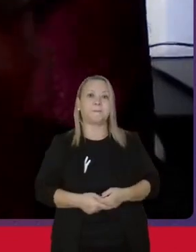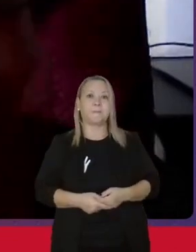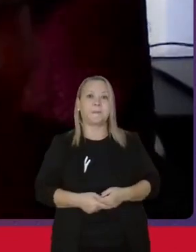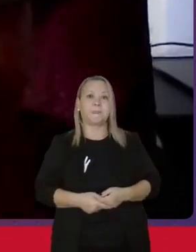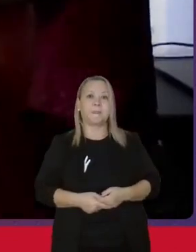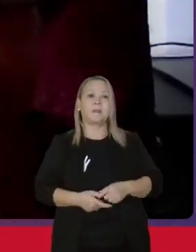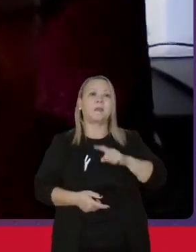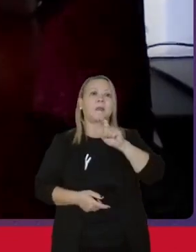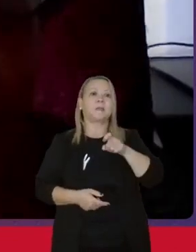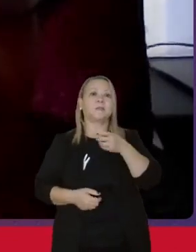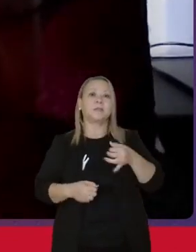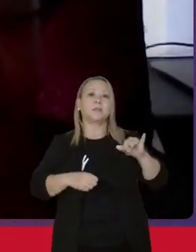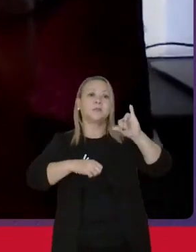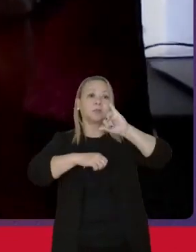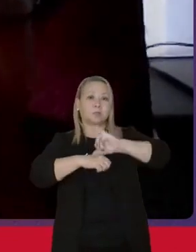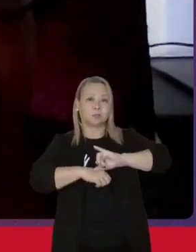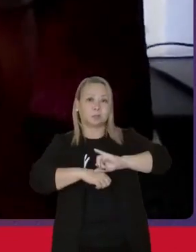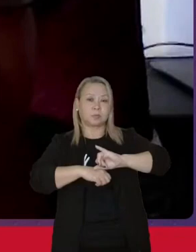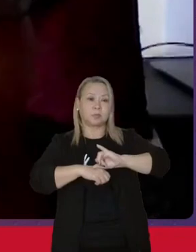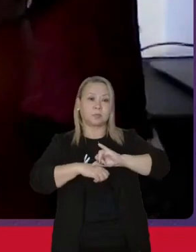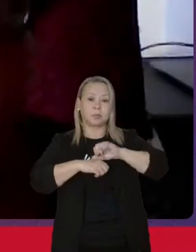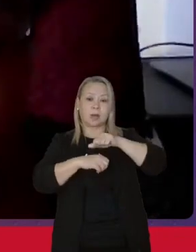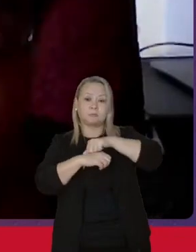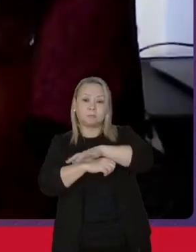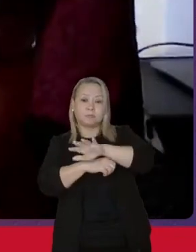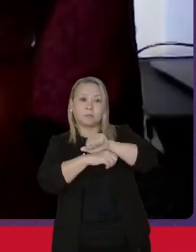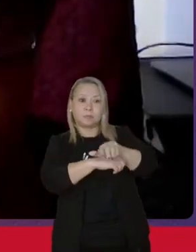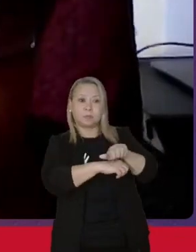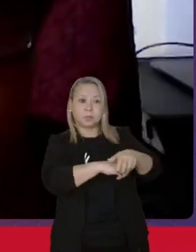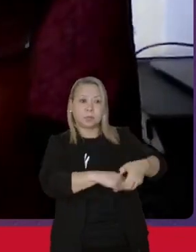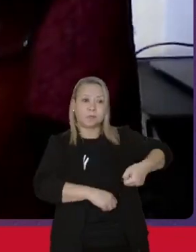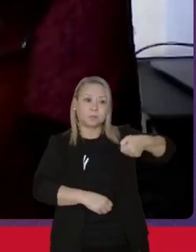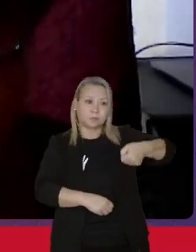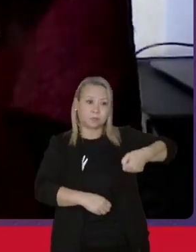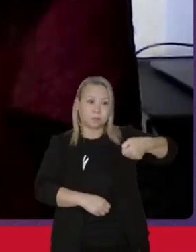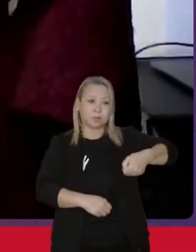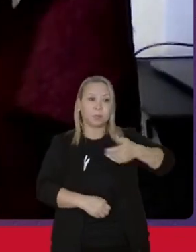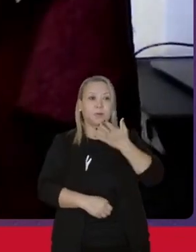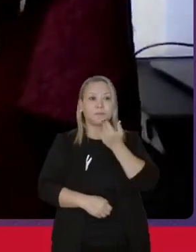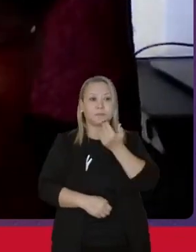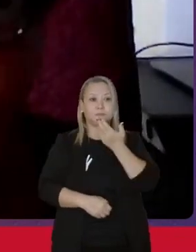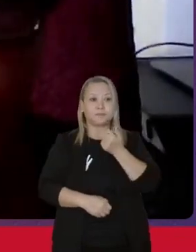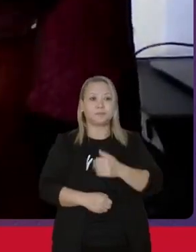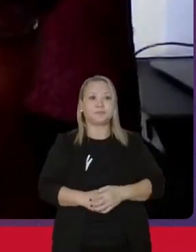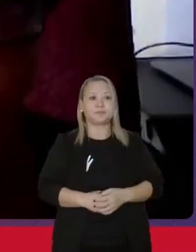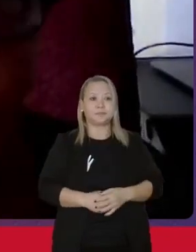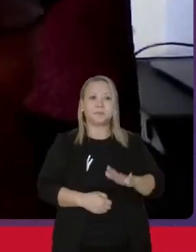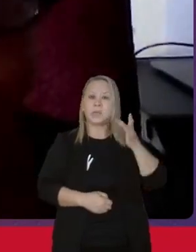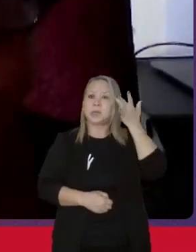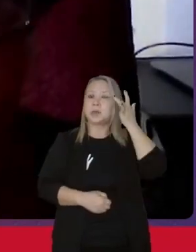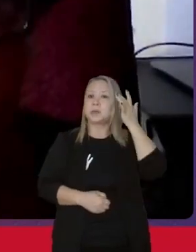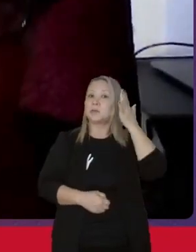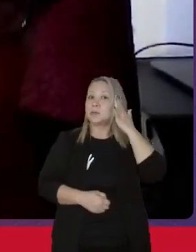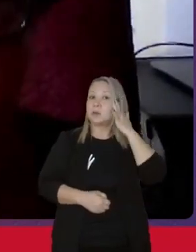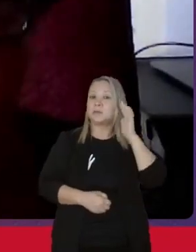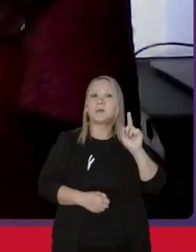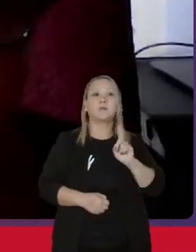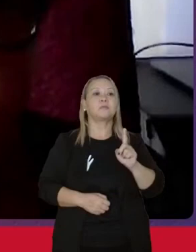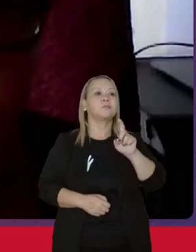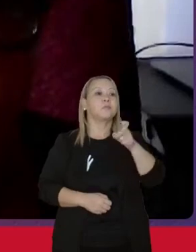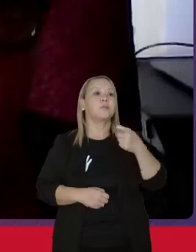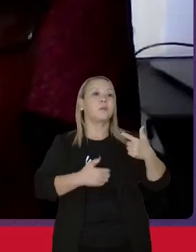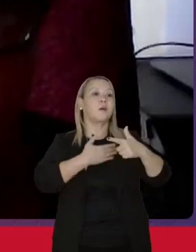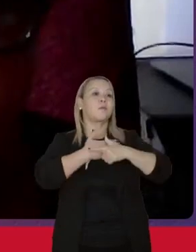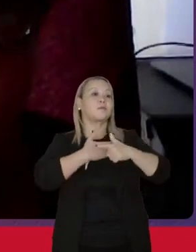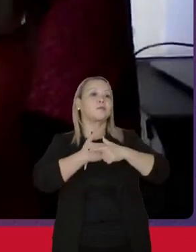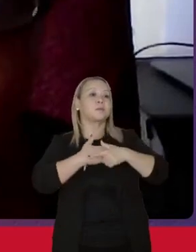sendo centrais de distribuição de cestas básicas. Sabemos que não é nosso papel enquanto